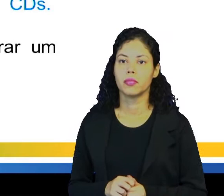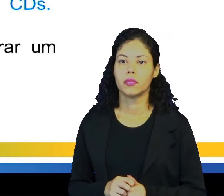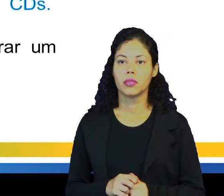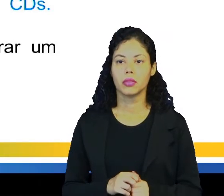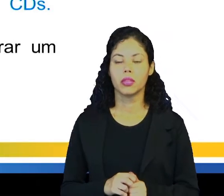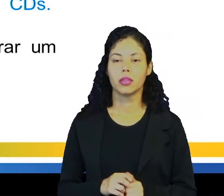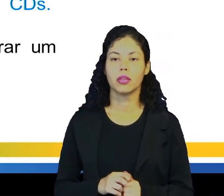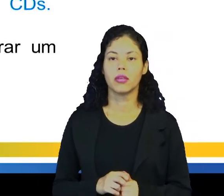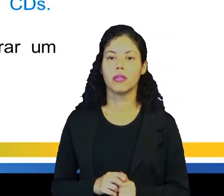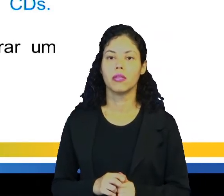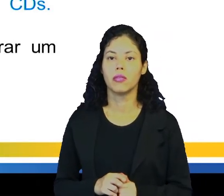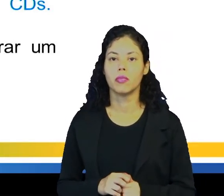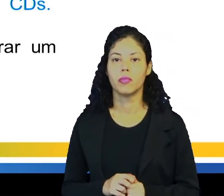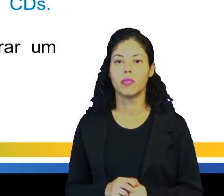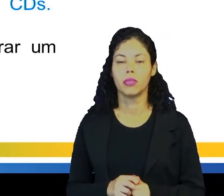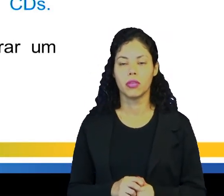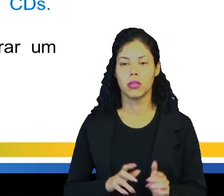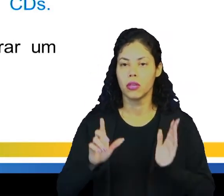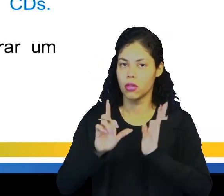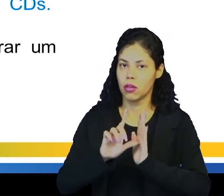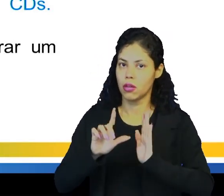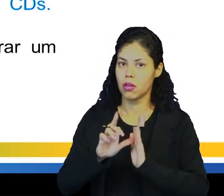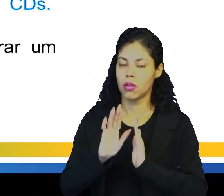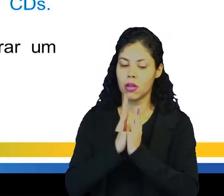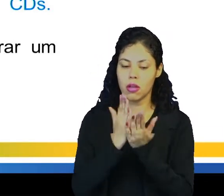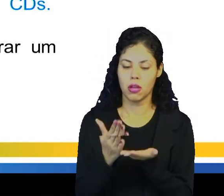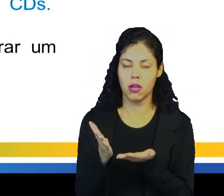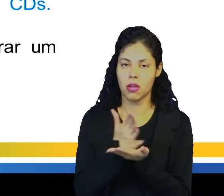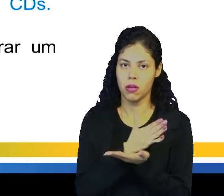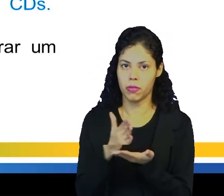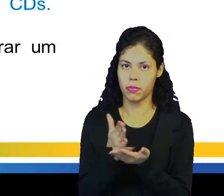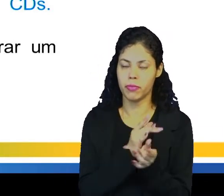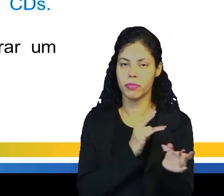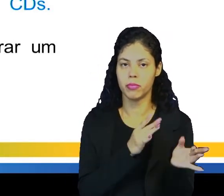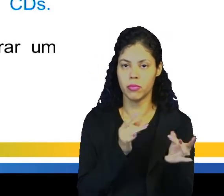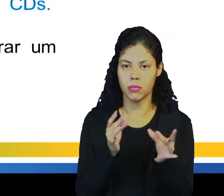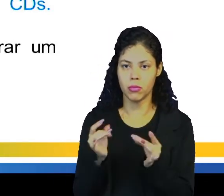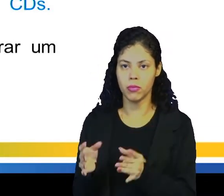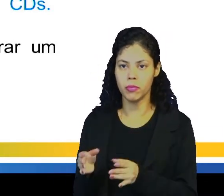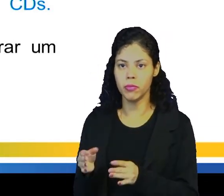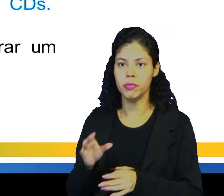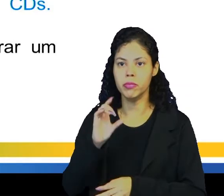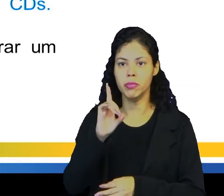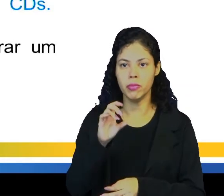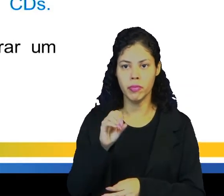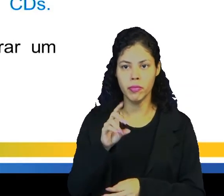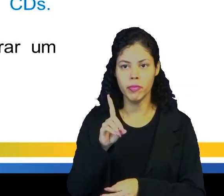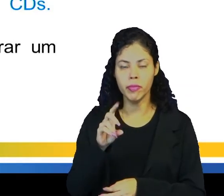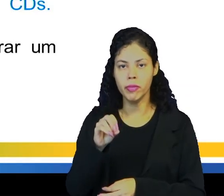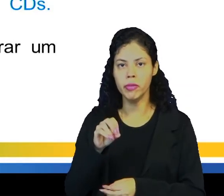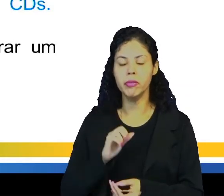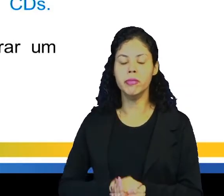and CDs. Essa loja vende livros, DVDs